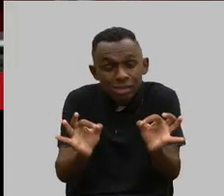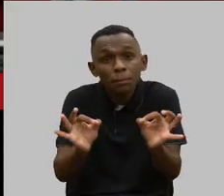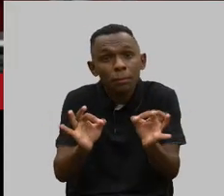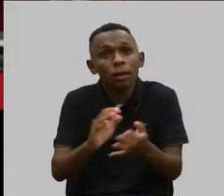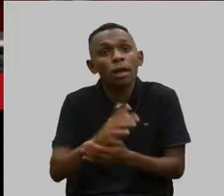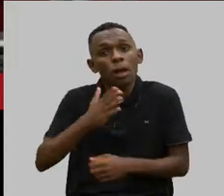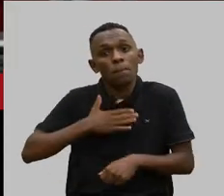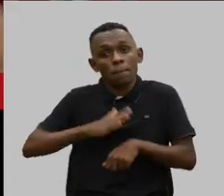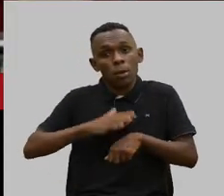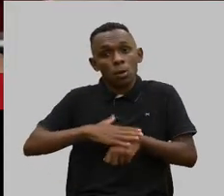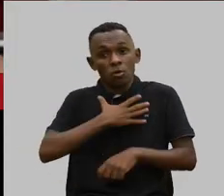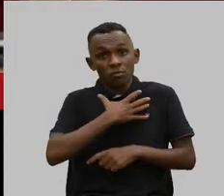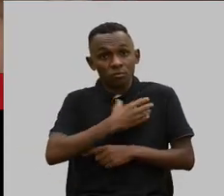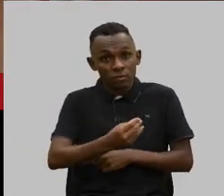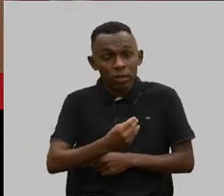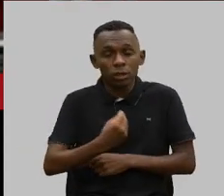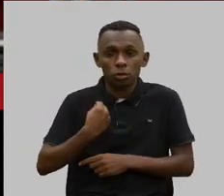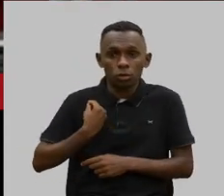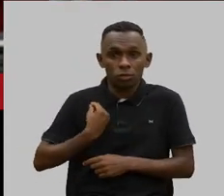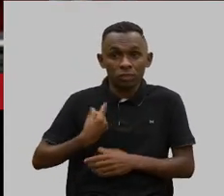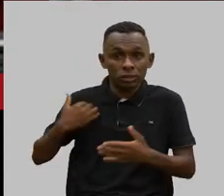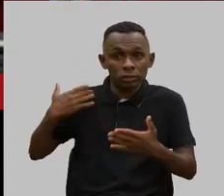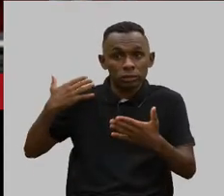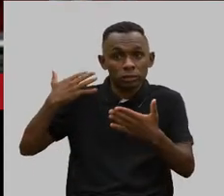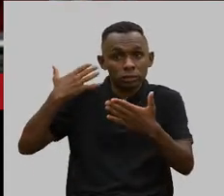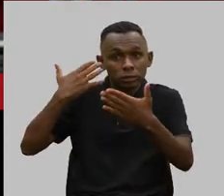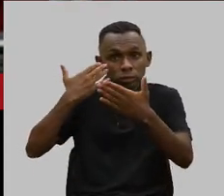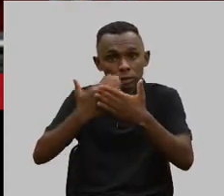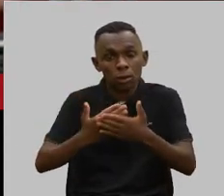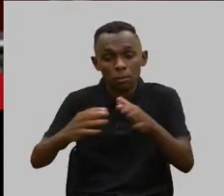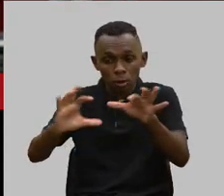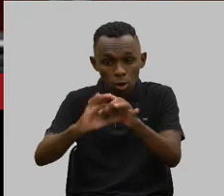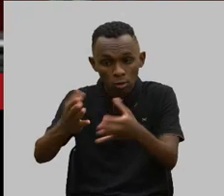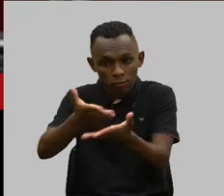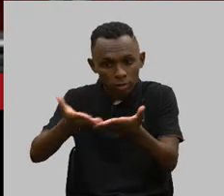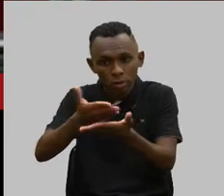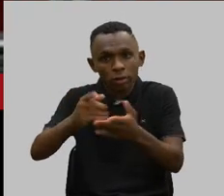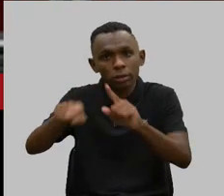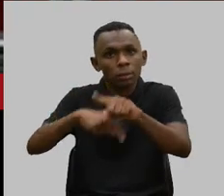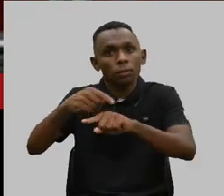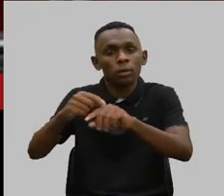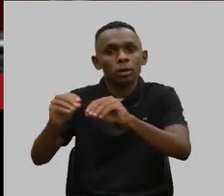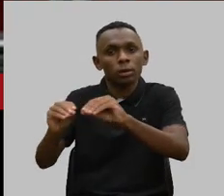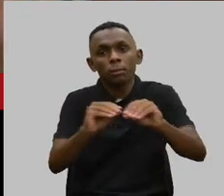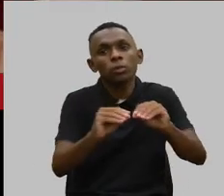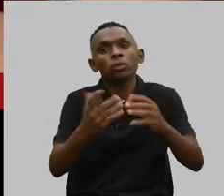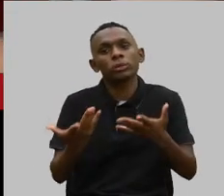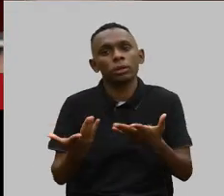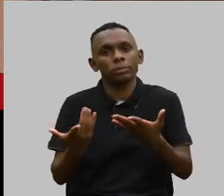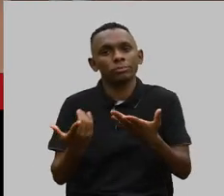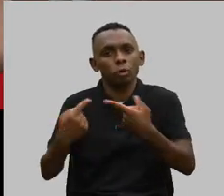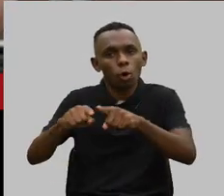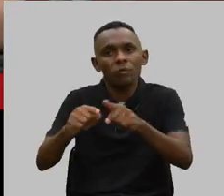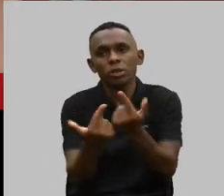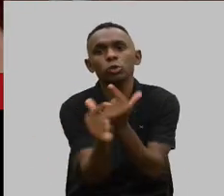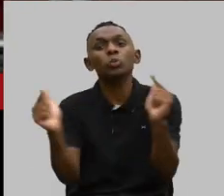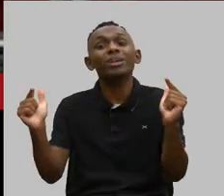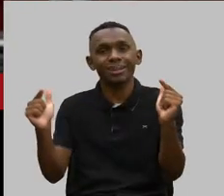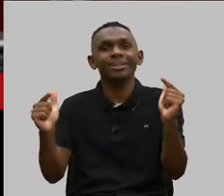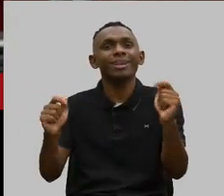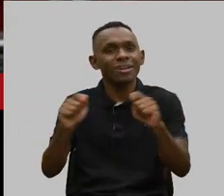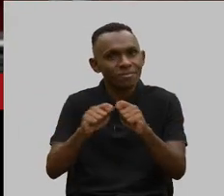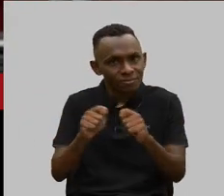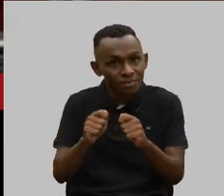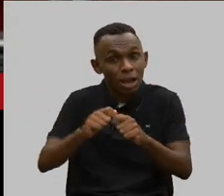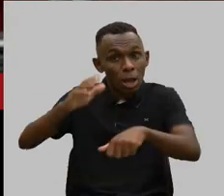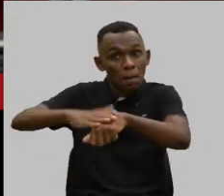O meu filho, que levou uma vida para fazer vínculo com o terapeuta, de repente, essa clínica não é mais conveniada, porque eles fazem isso. Eles criam